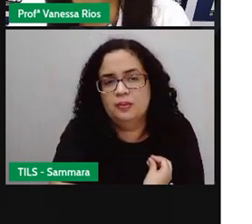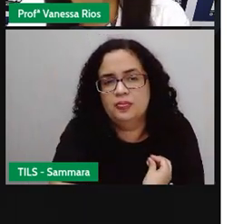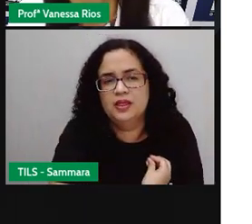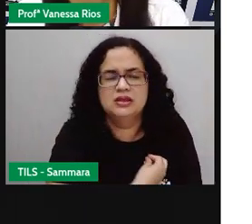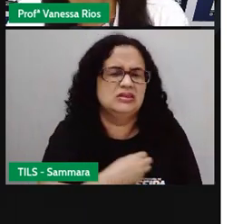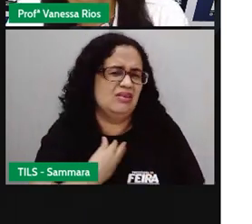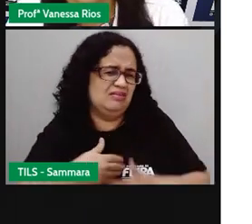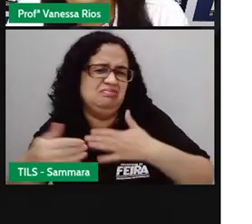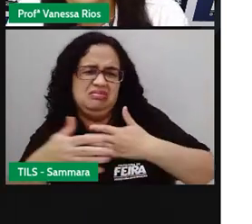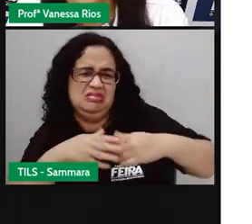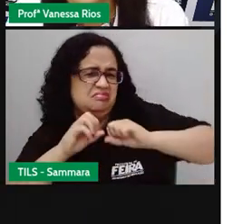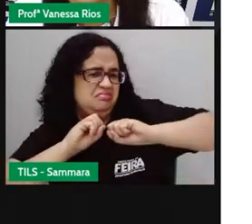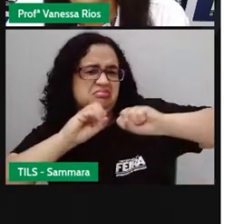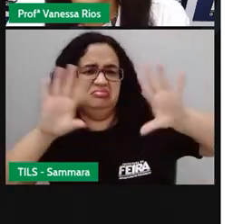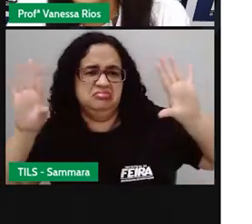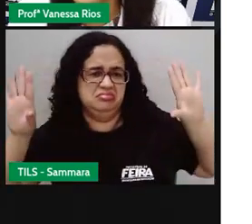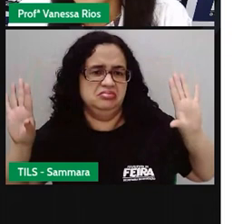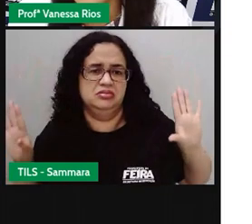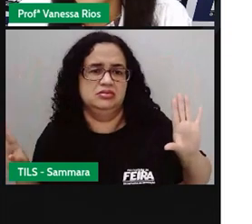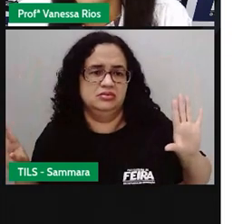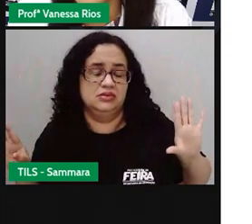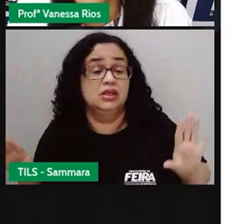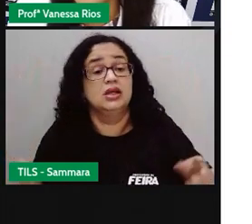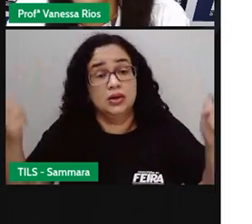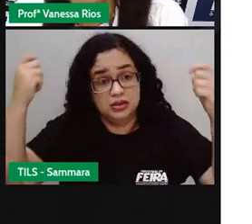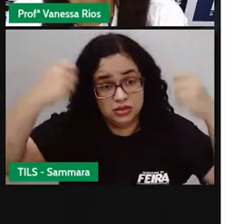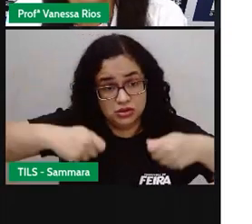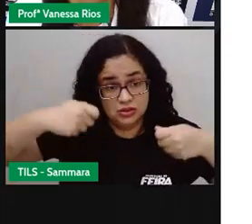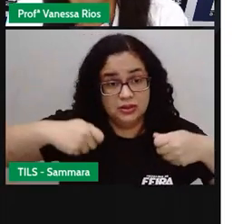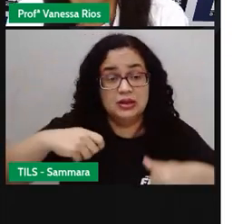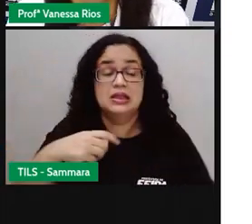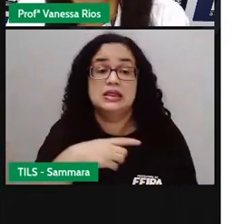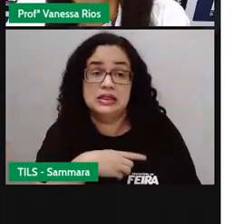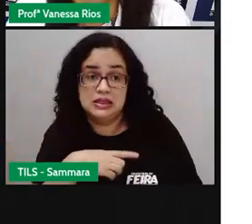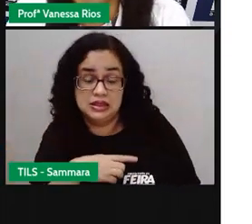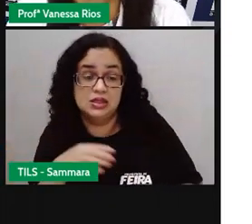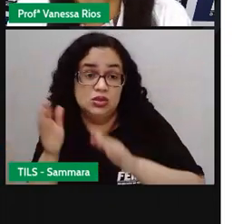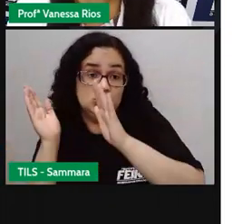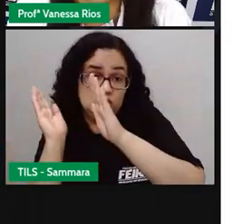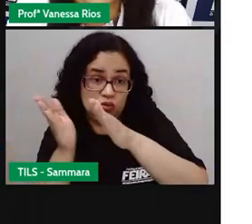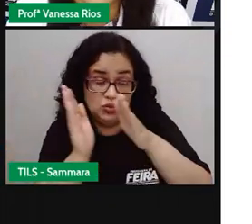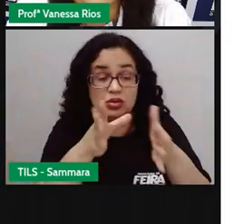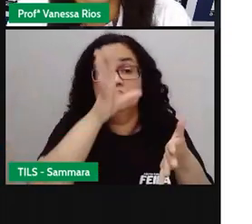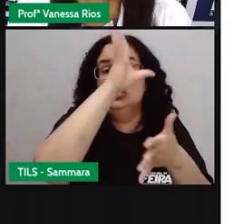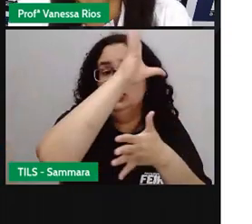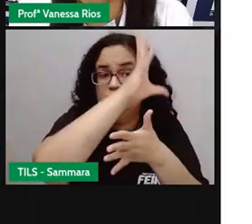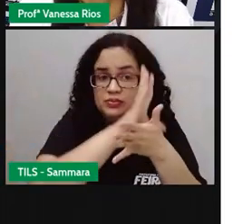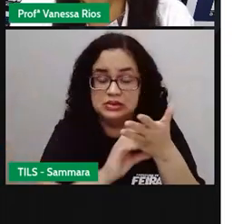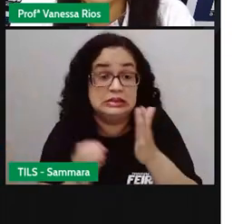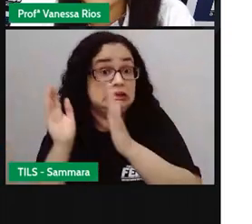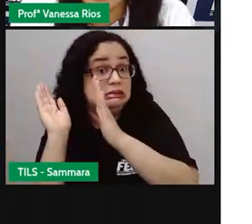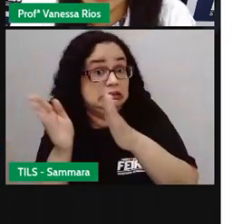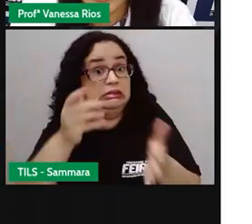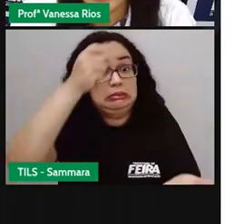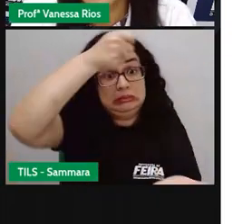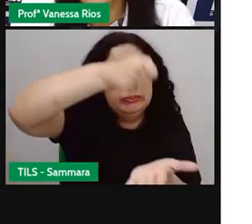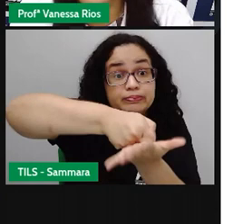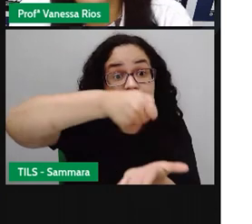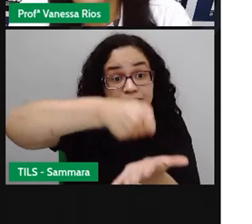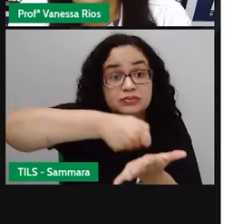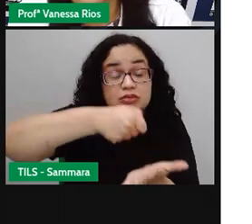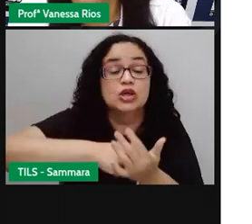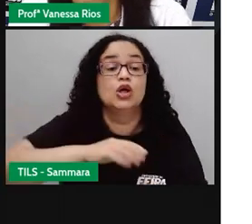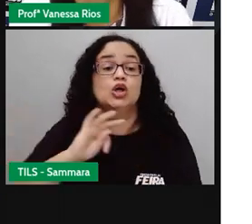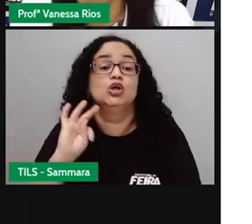aleatoriamente. Não que a gente necessite ter uma rotina anotada e seguir a risca, não é?